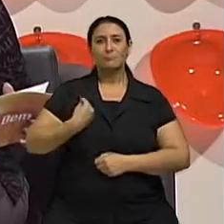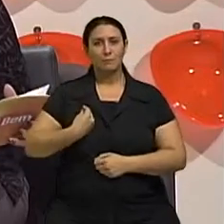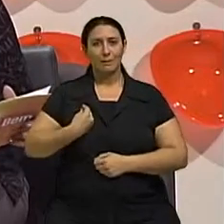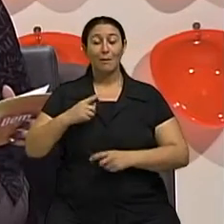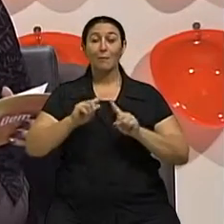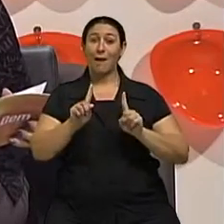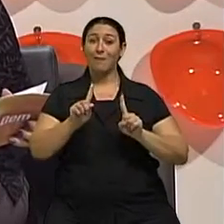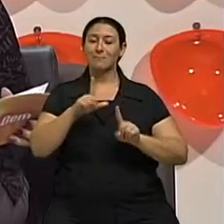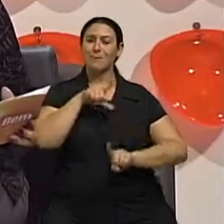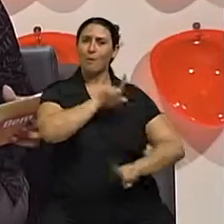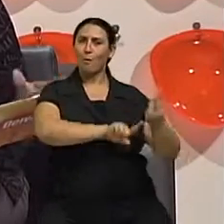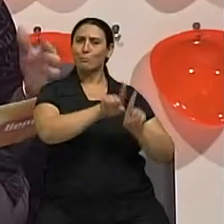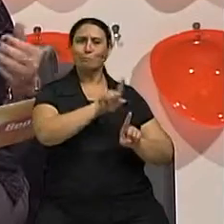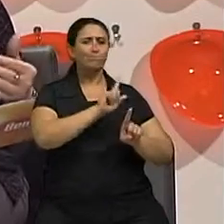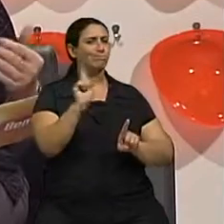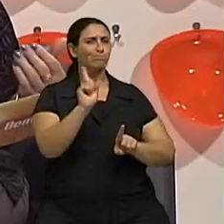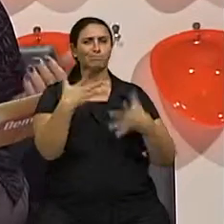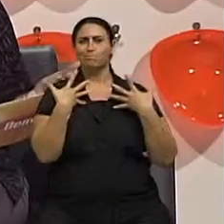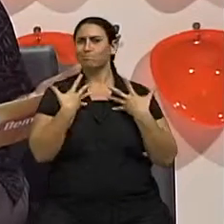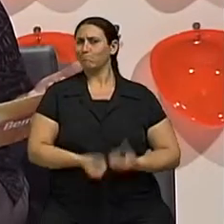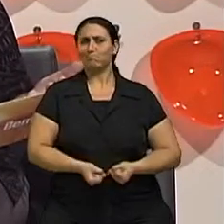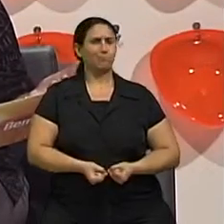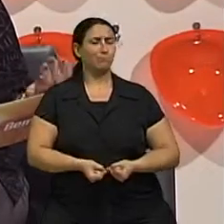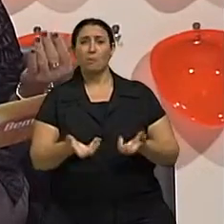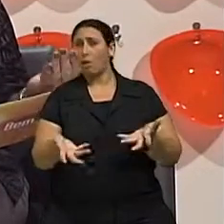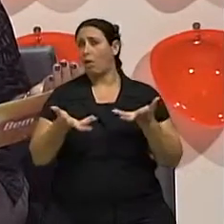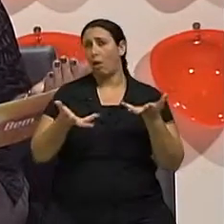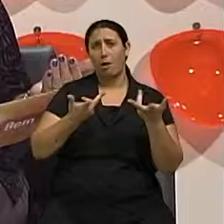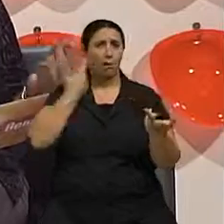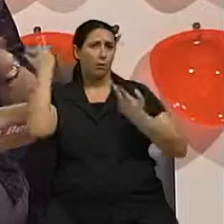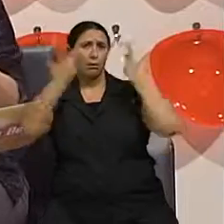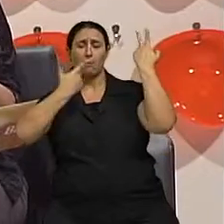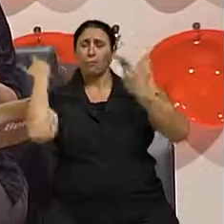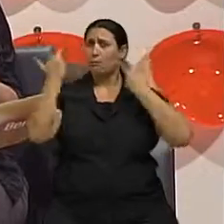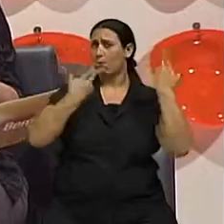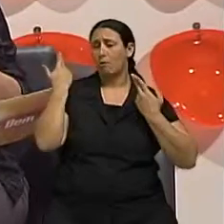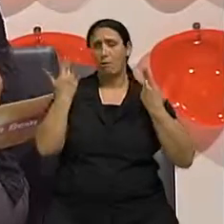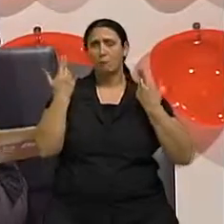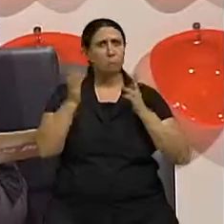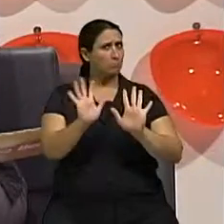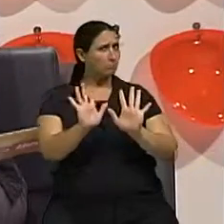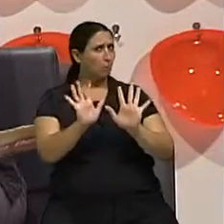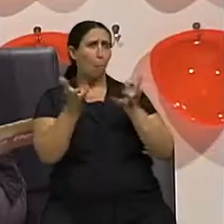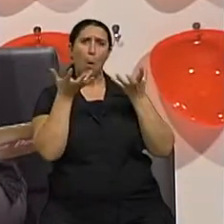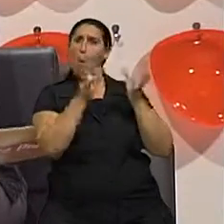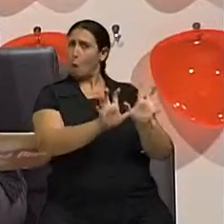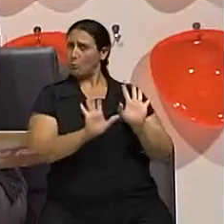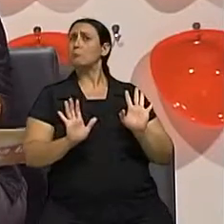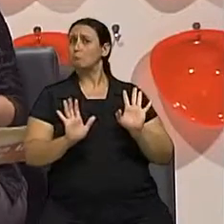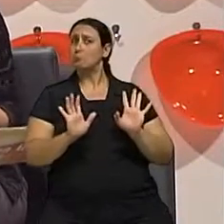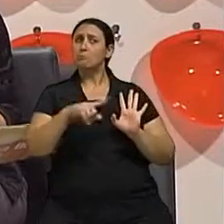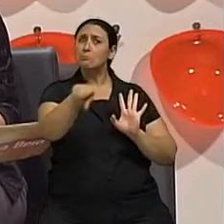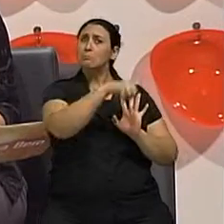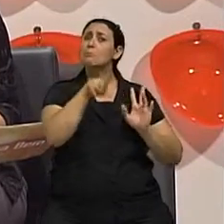conseguem aceitar essas marcas e acabam recorrendo, por exemplo, a cirurgia plástica. Nada contra, é um dispositivo